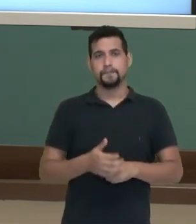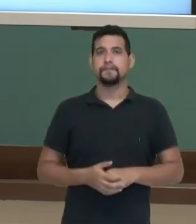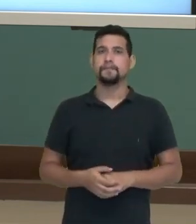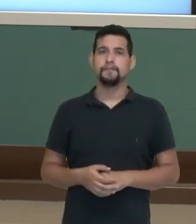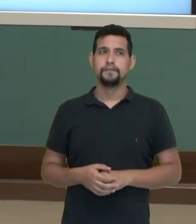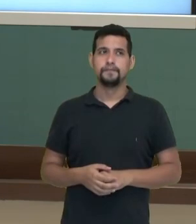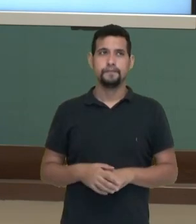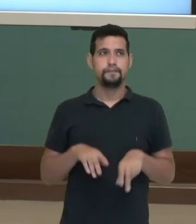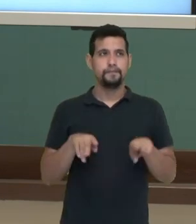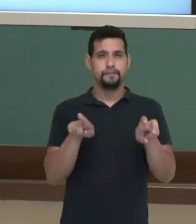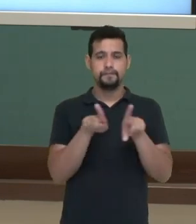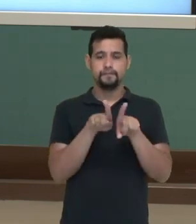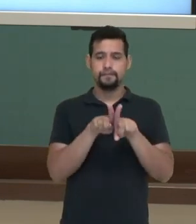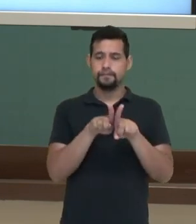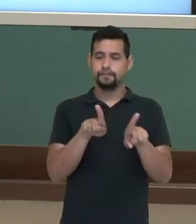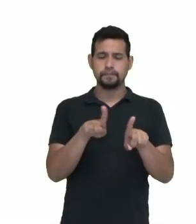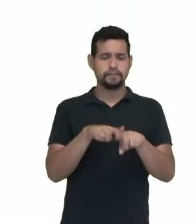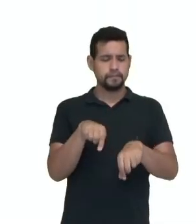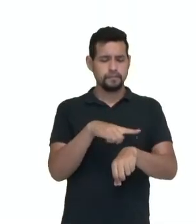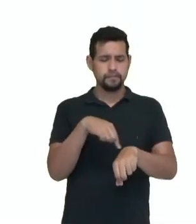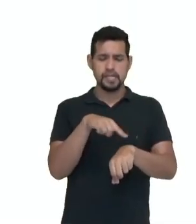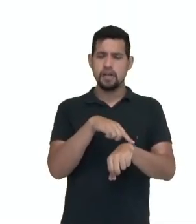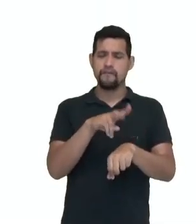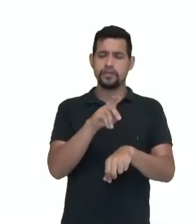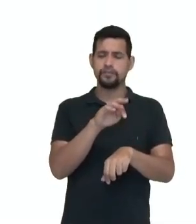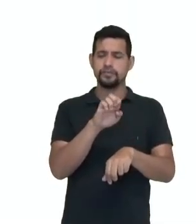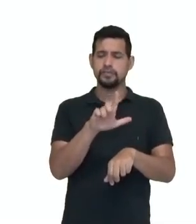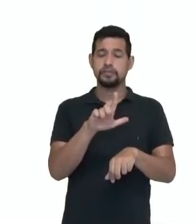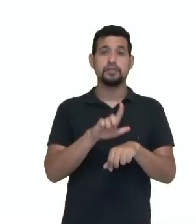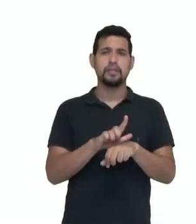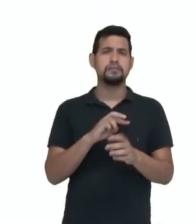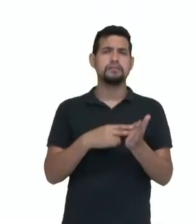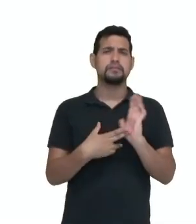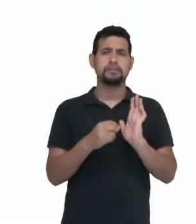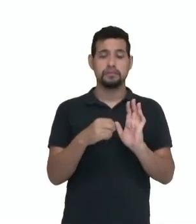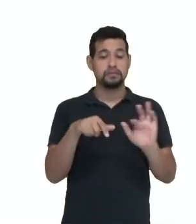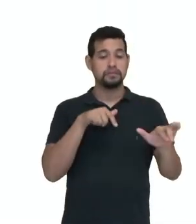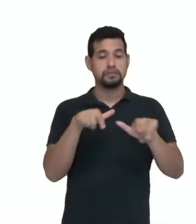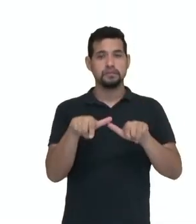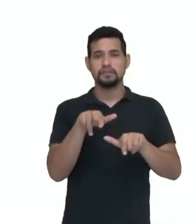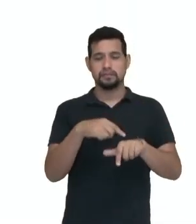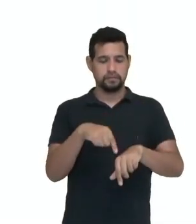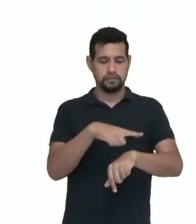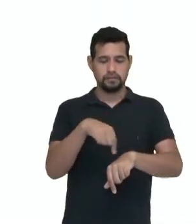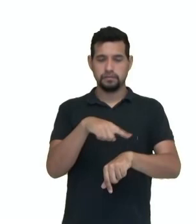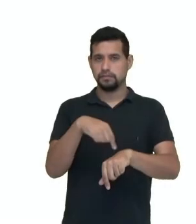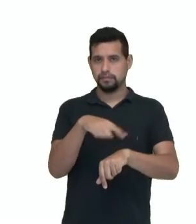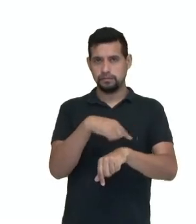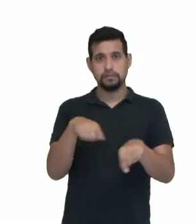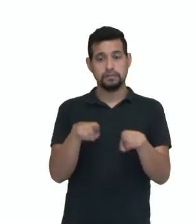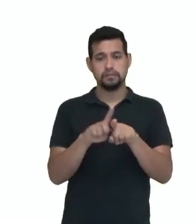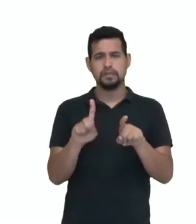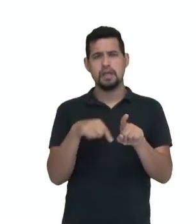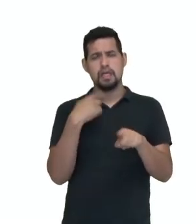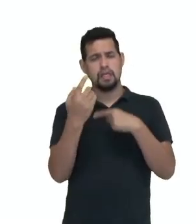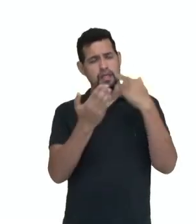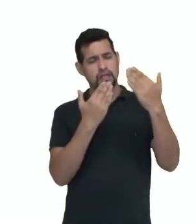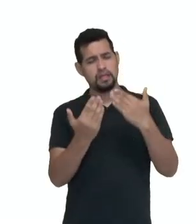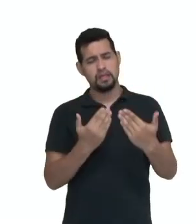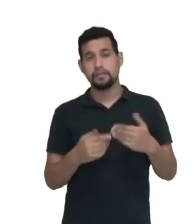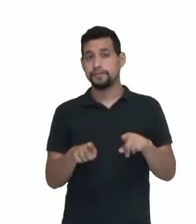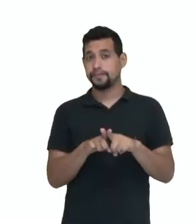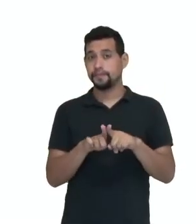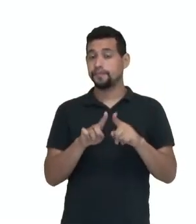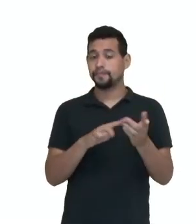Sobre ele incide, então, a sombra de uma haste vertical, o guinomão, que atua como um ponteiro do relógio. E nós observamos nessa